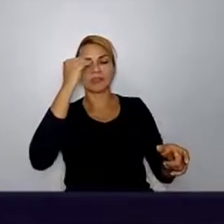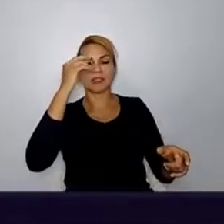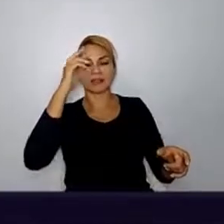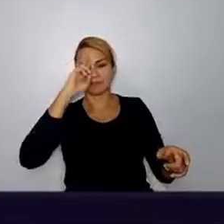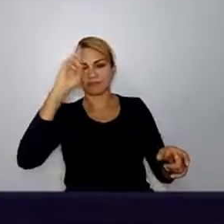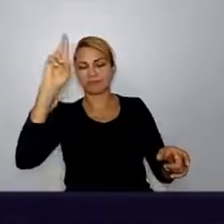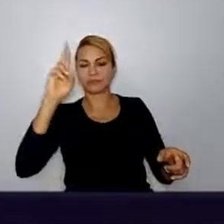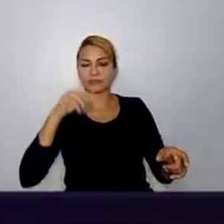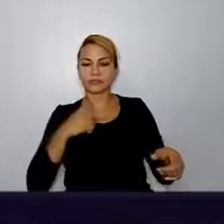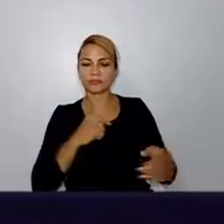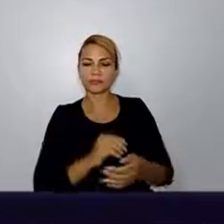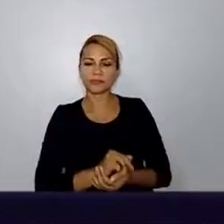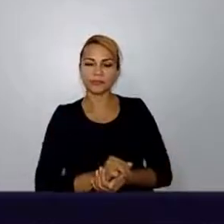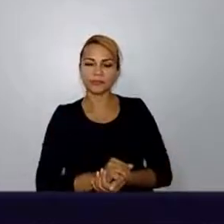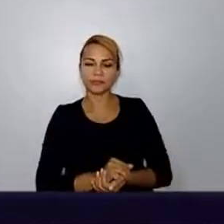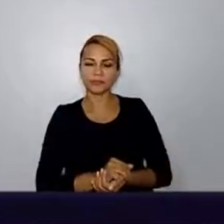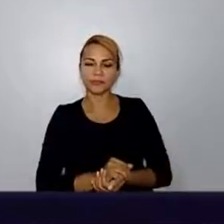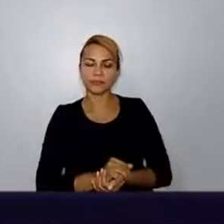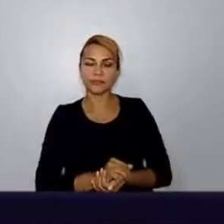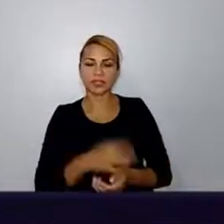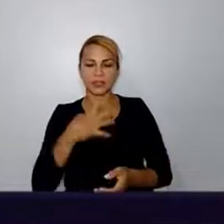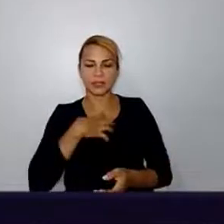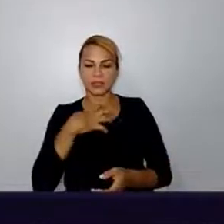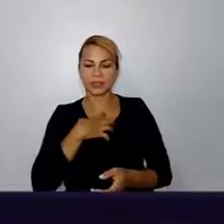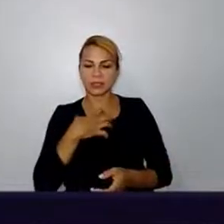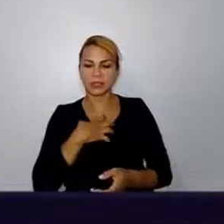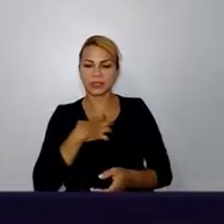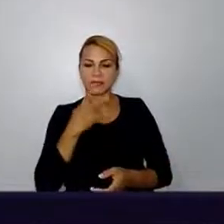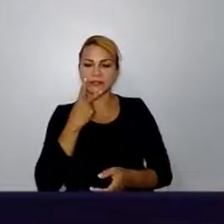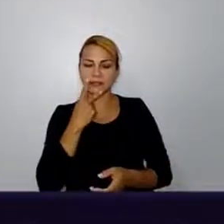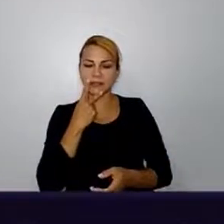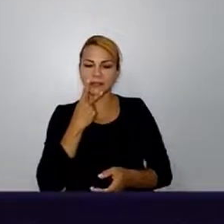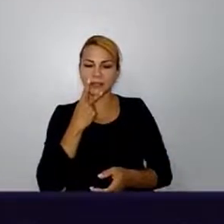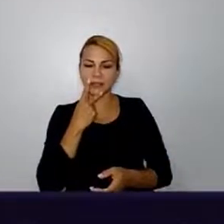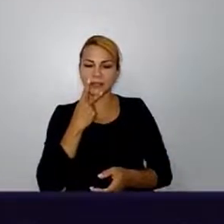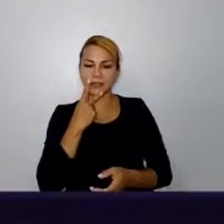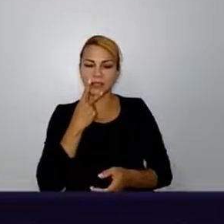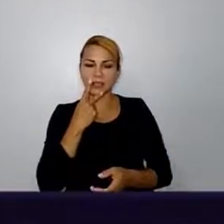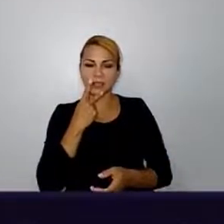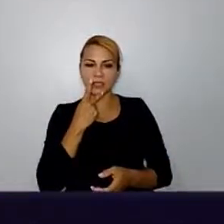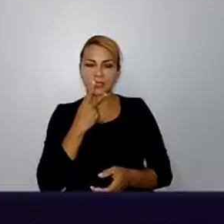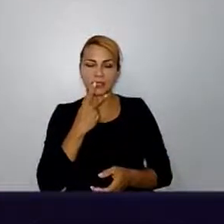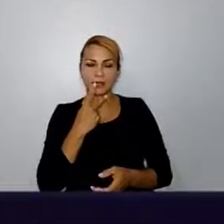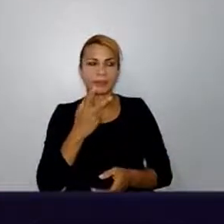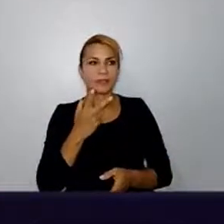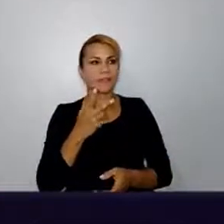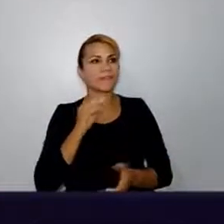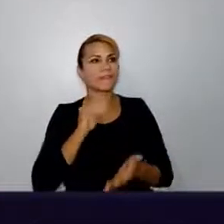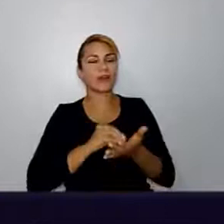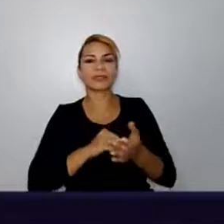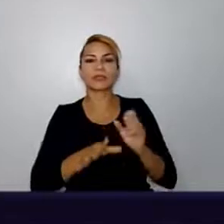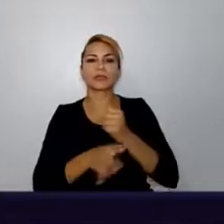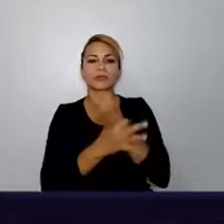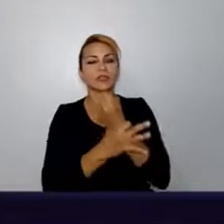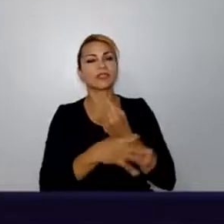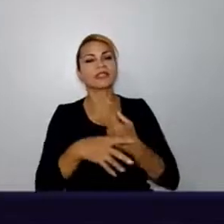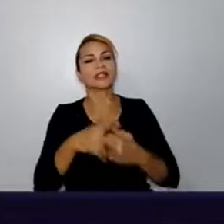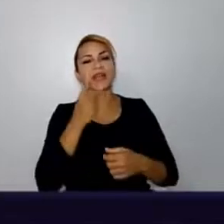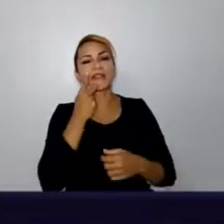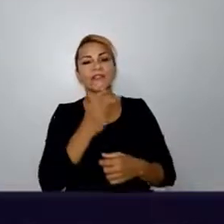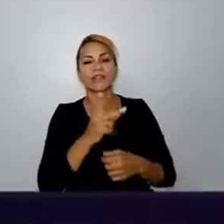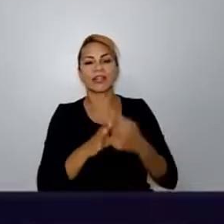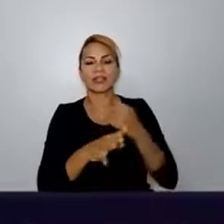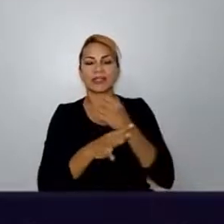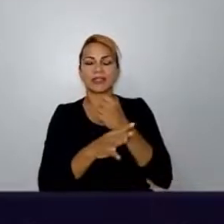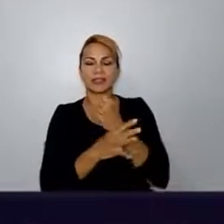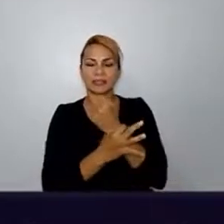Eu me sinto desconfortável falando inglês. Eu sempre fico muito insegura. Então, tipo, até na hora de discutir, eu